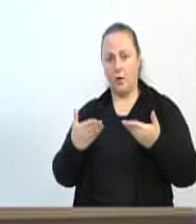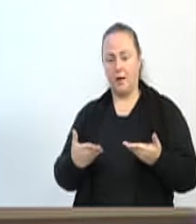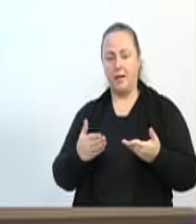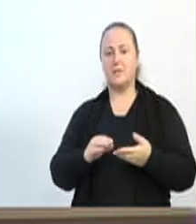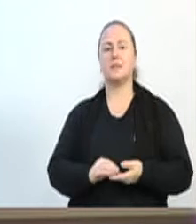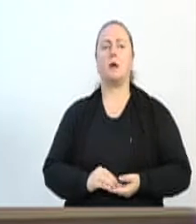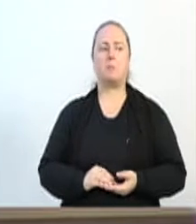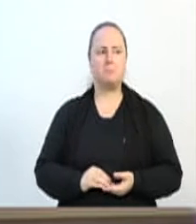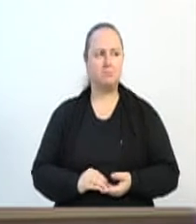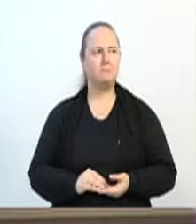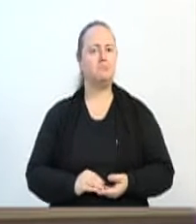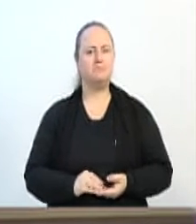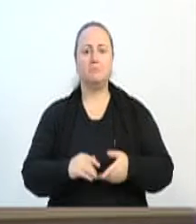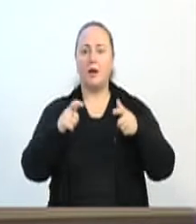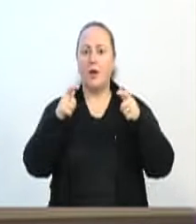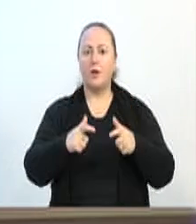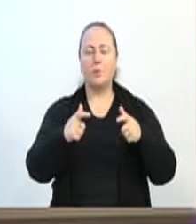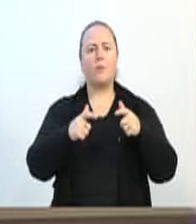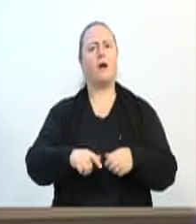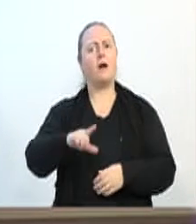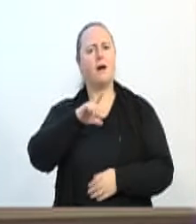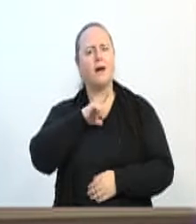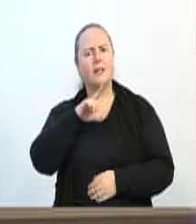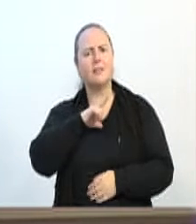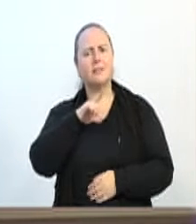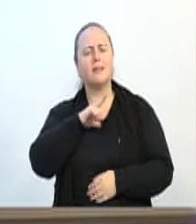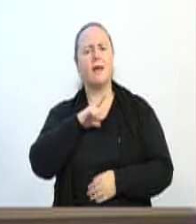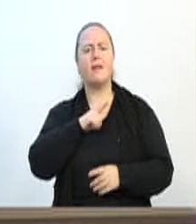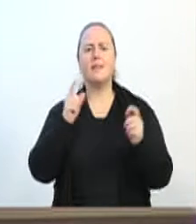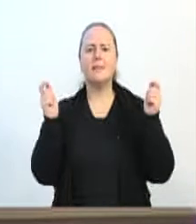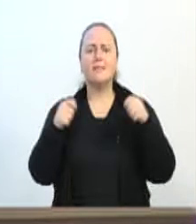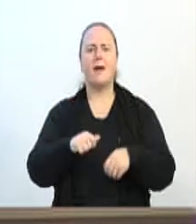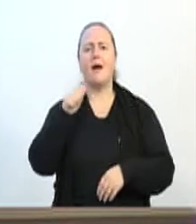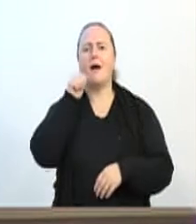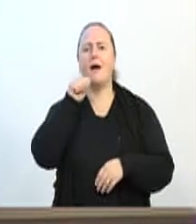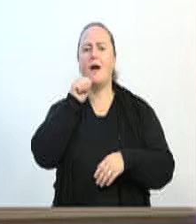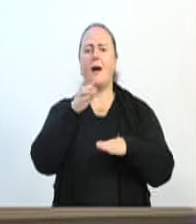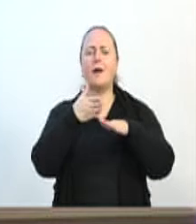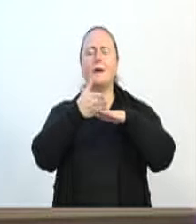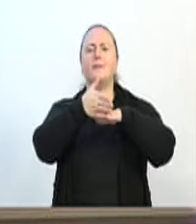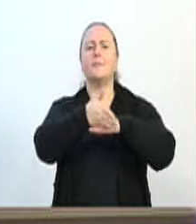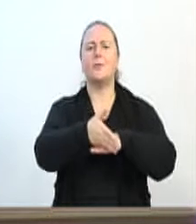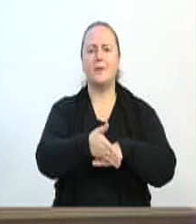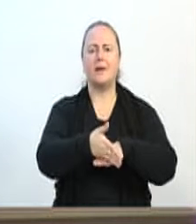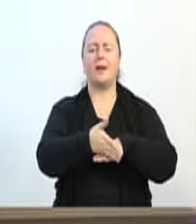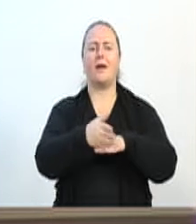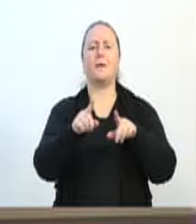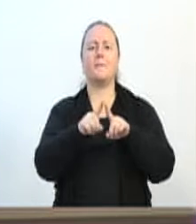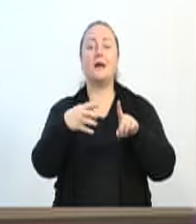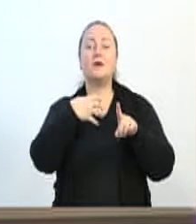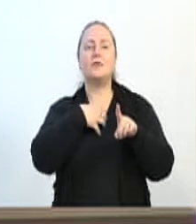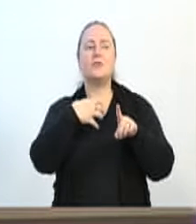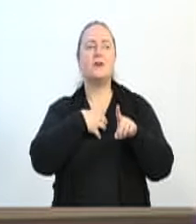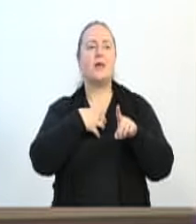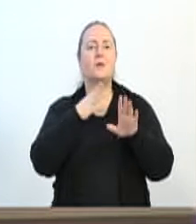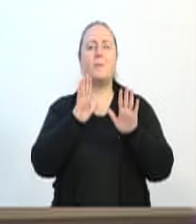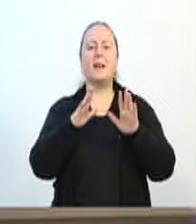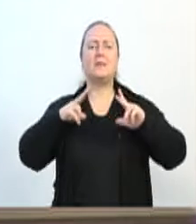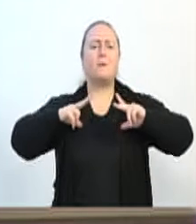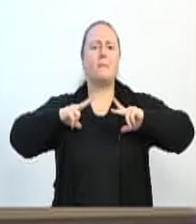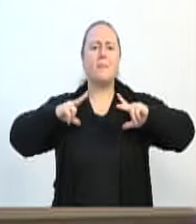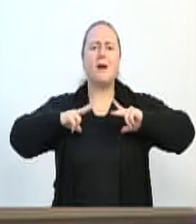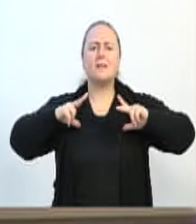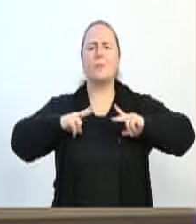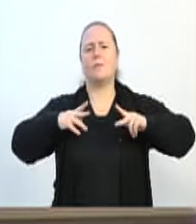espaço terá a possibilidade de receber as mulheres, vereador Alemão, de forma mais restritiva, vai ser muito